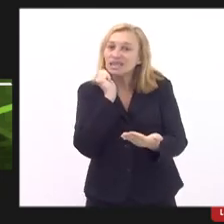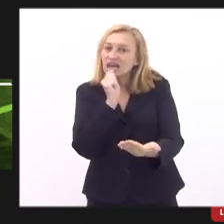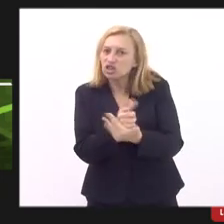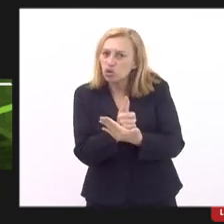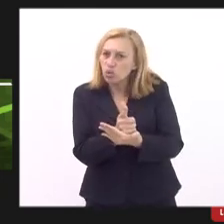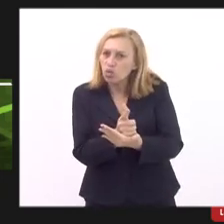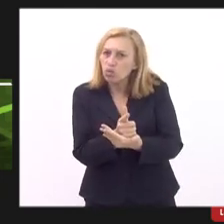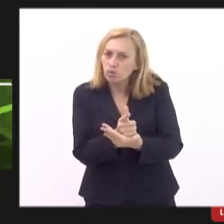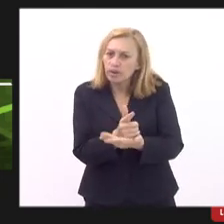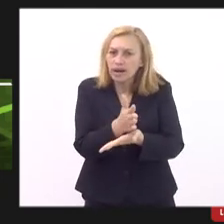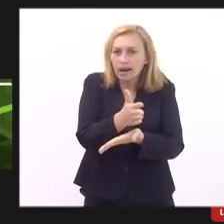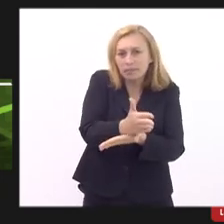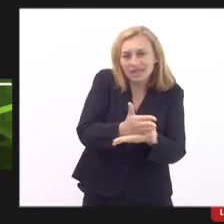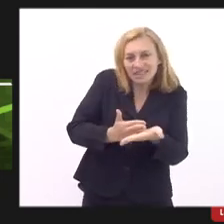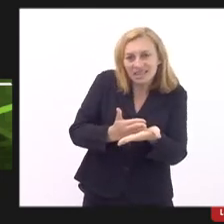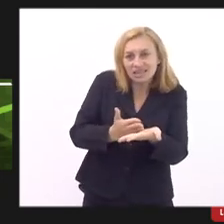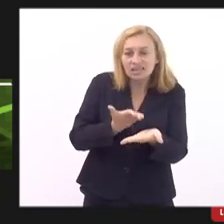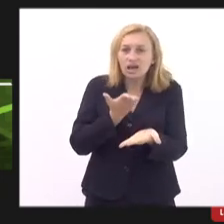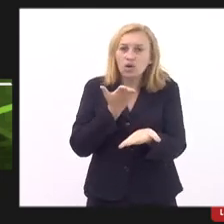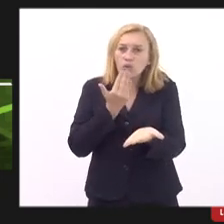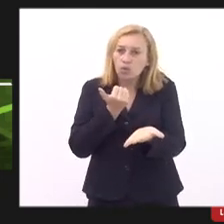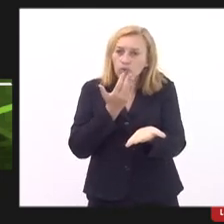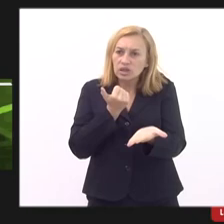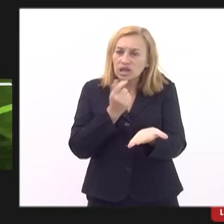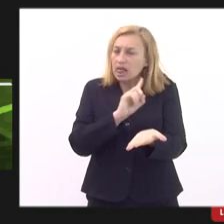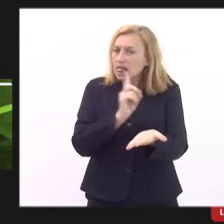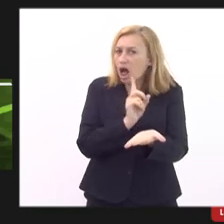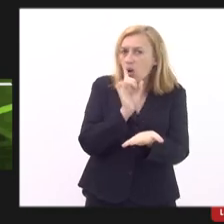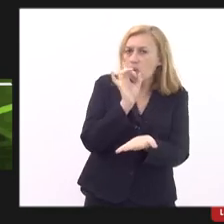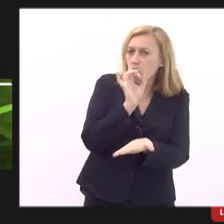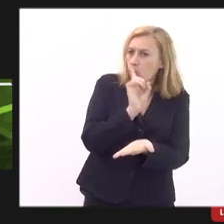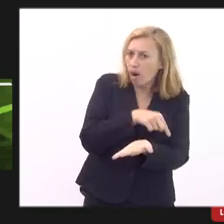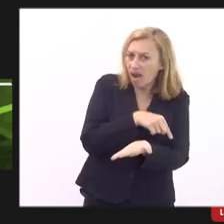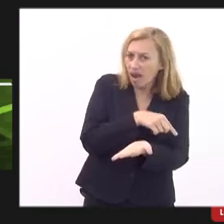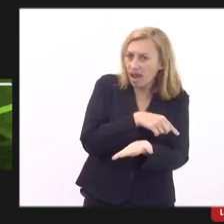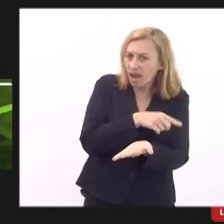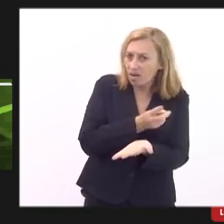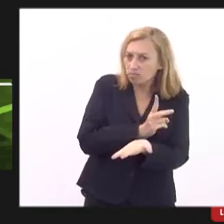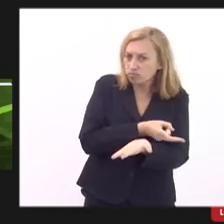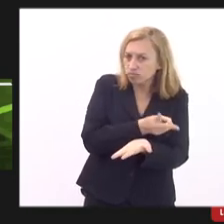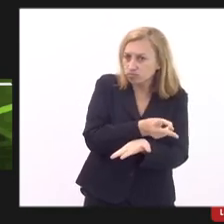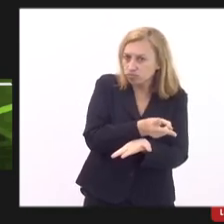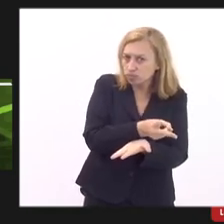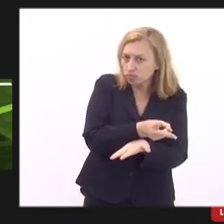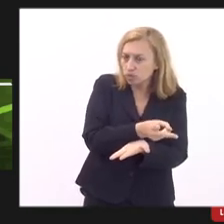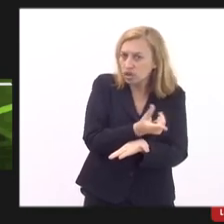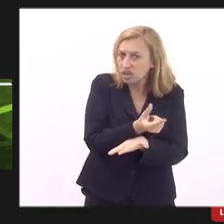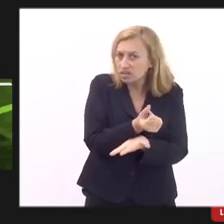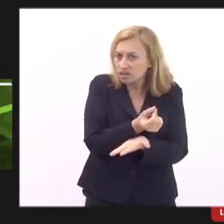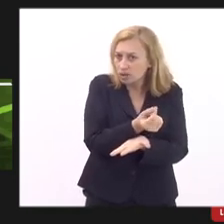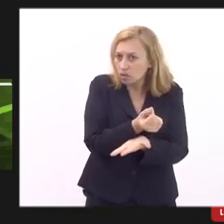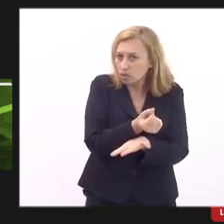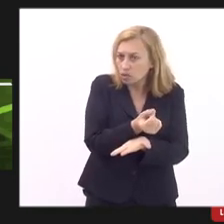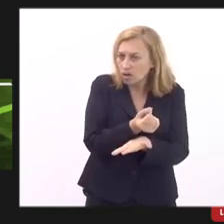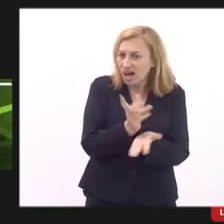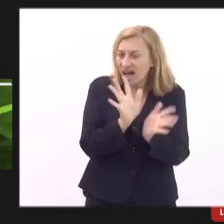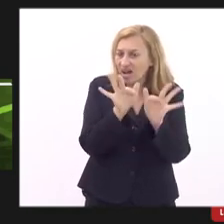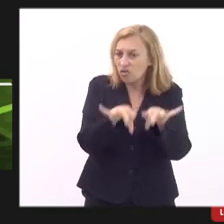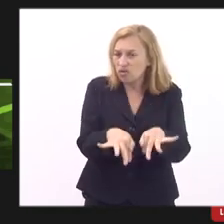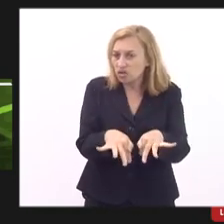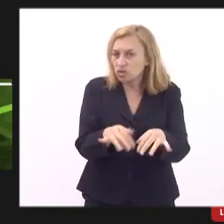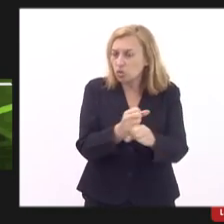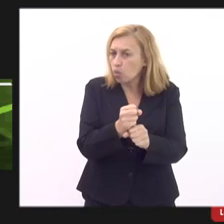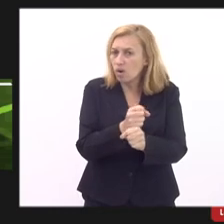e a parte da alimentação ela não é permanente esse custo até o final do ano.